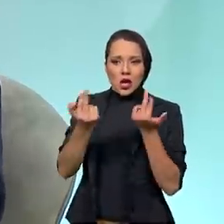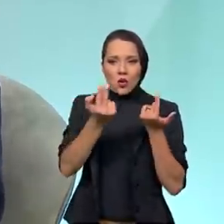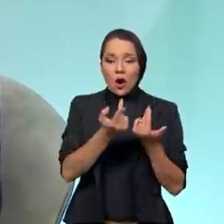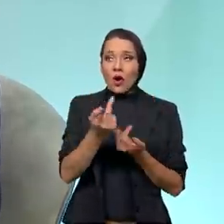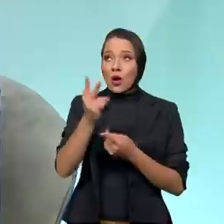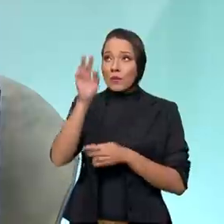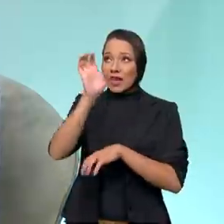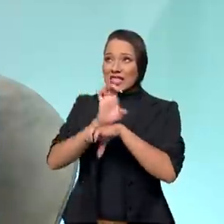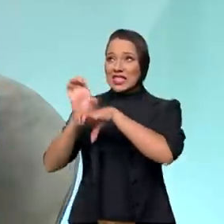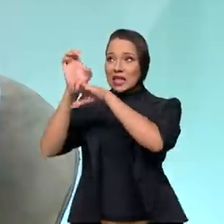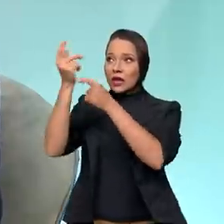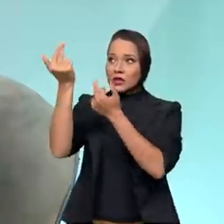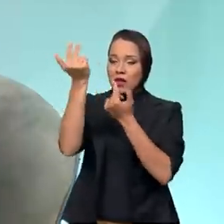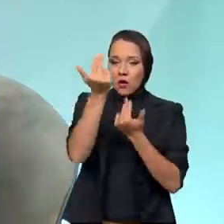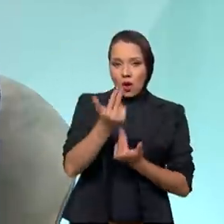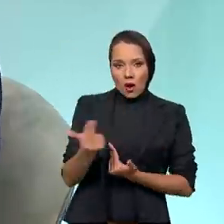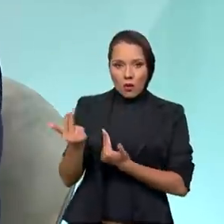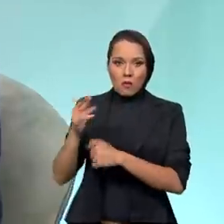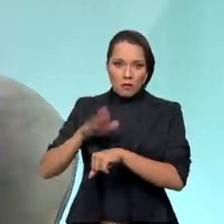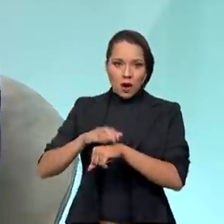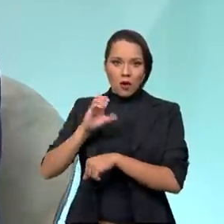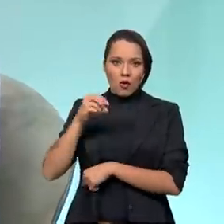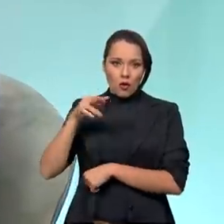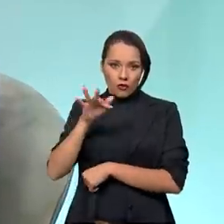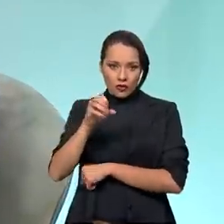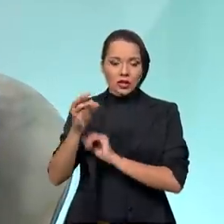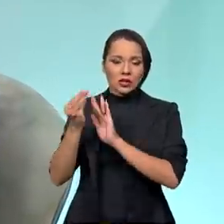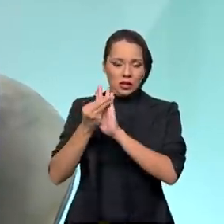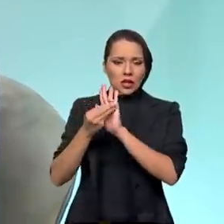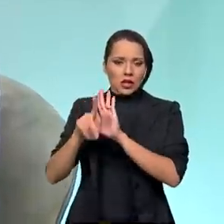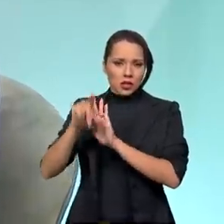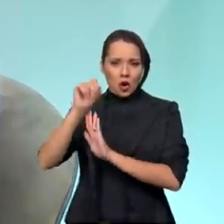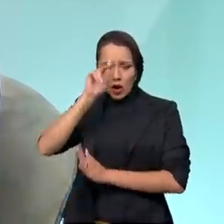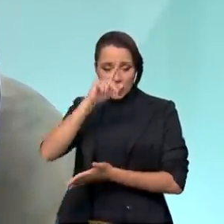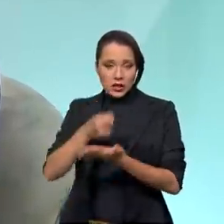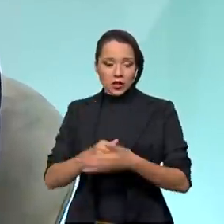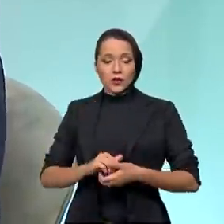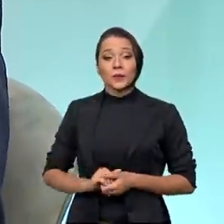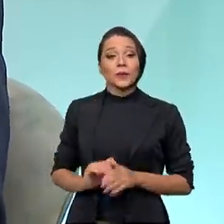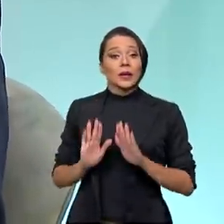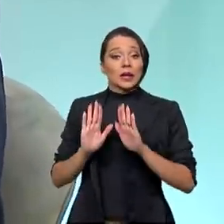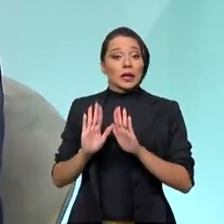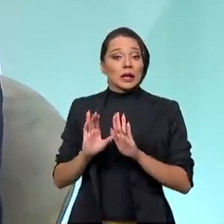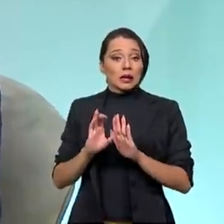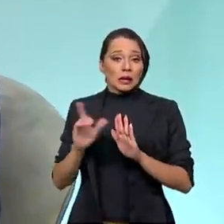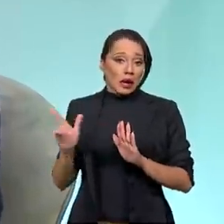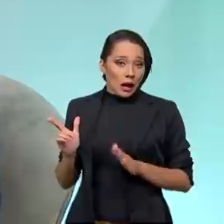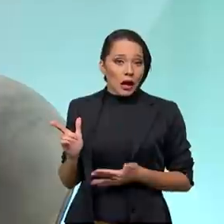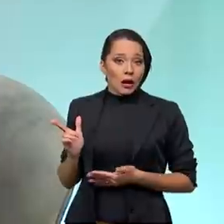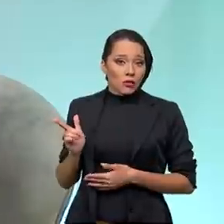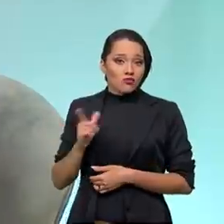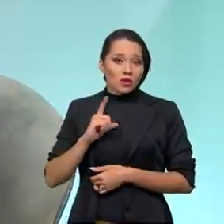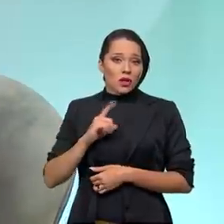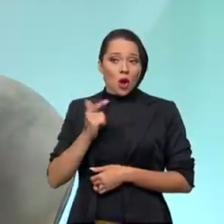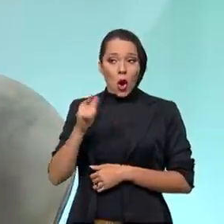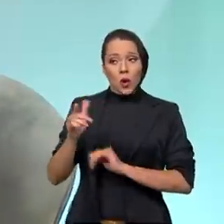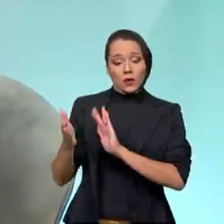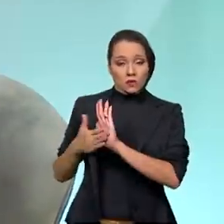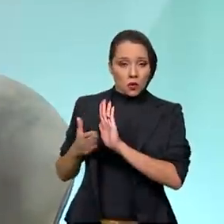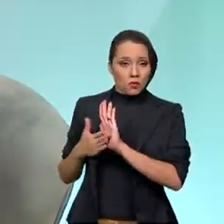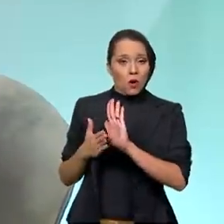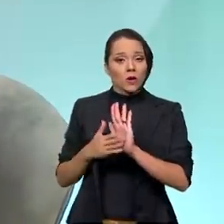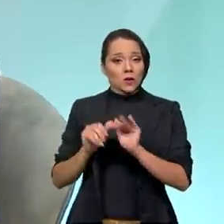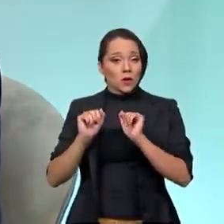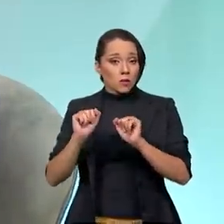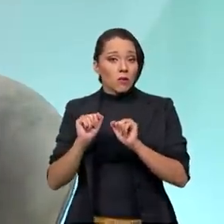todos os estados... Estabelecida pelo CONFAS. Isso, Correto, perfeito, correto. Claro que existem outras propostas